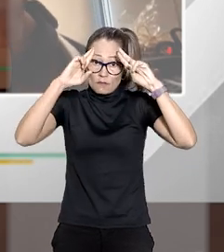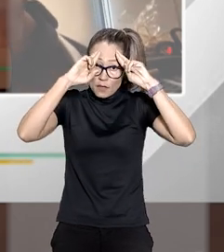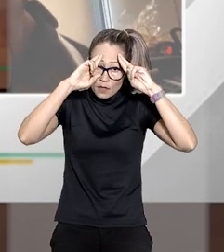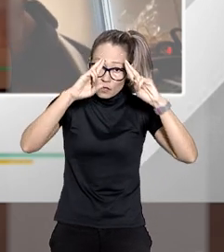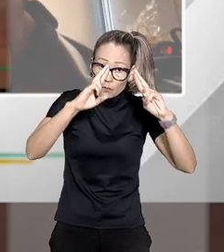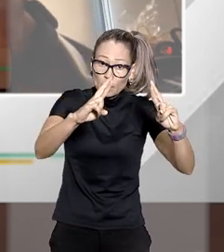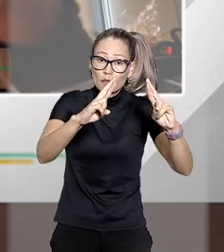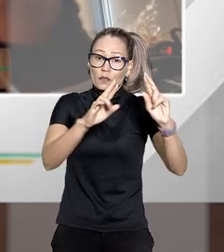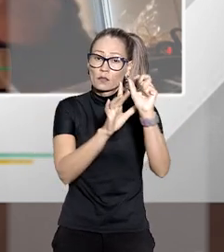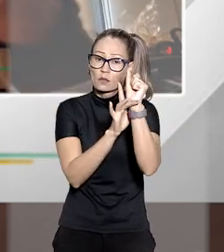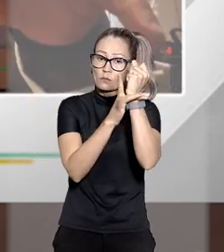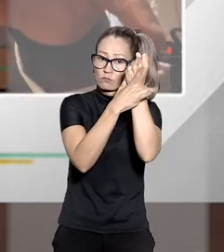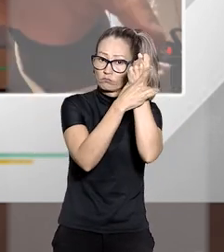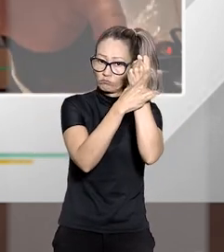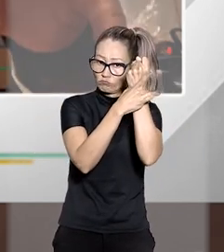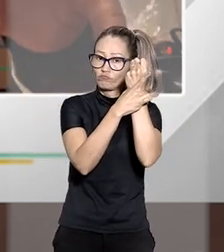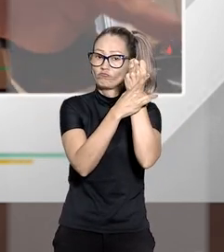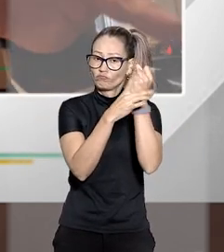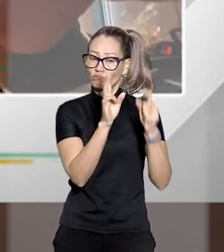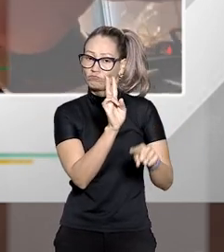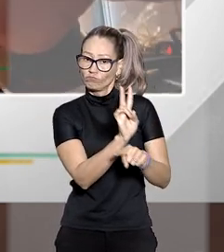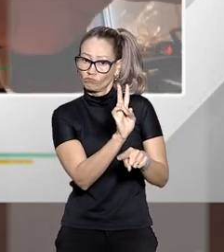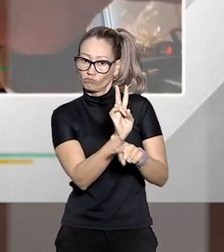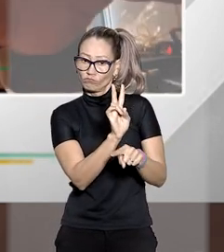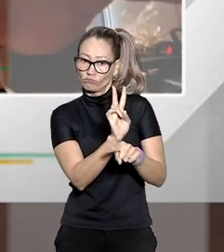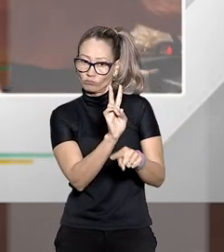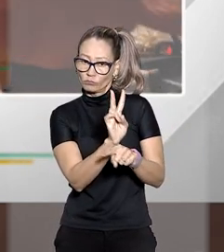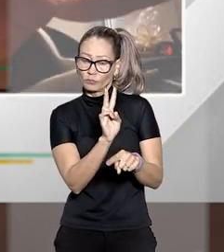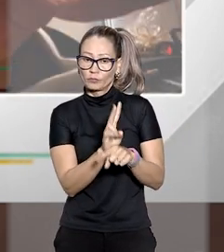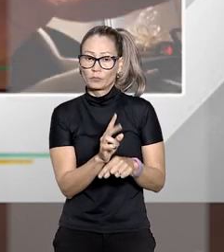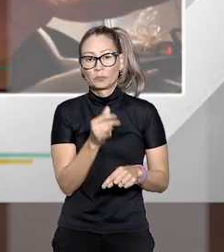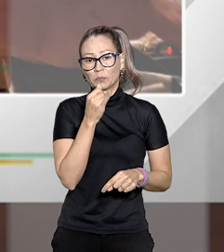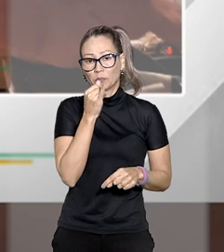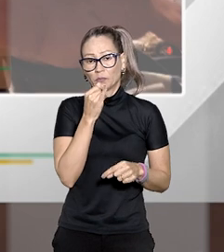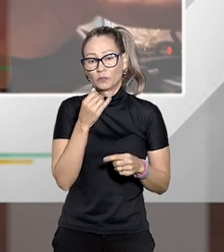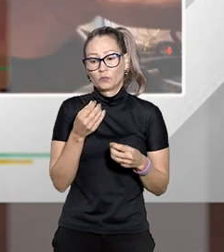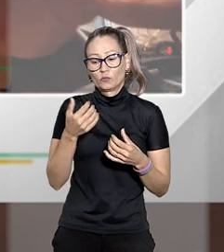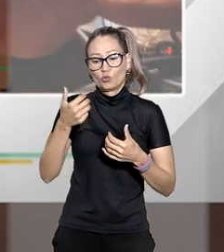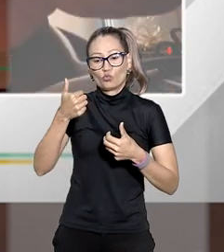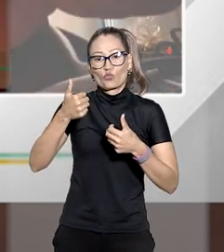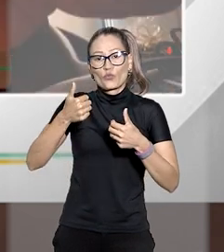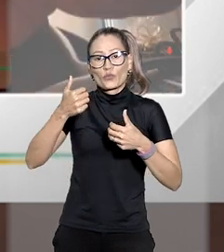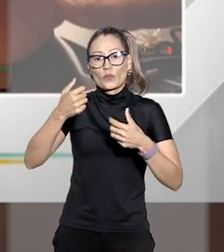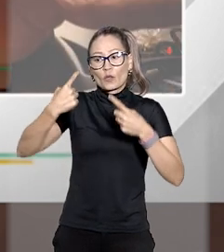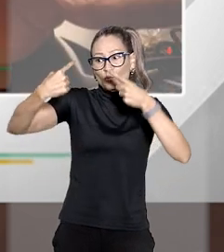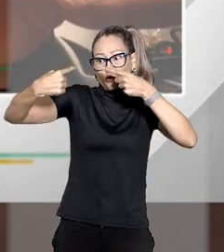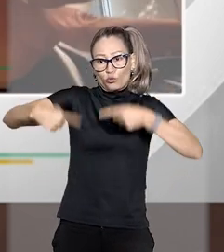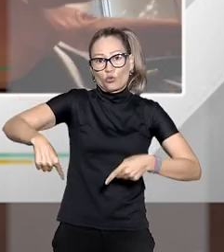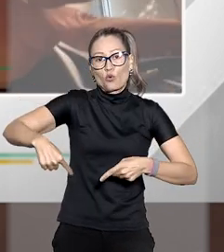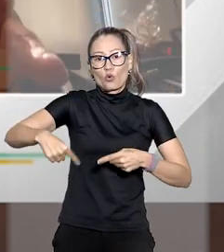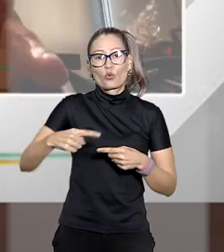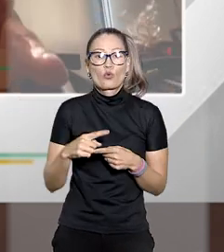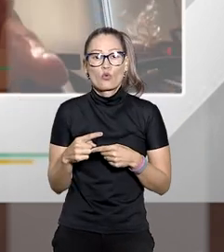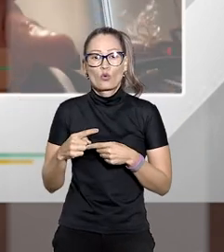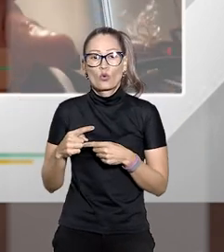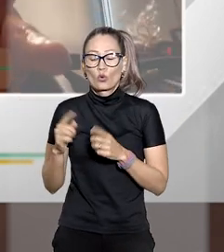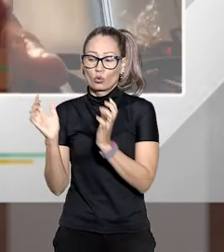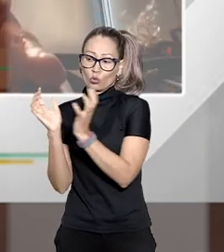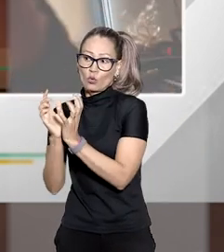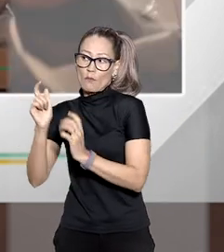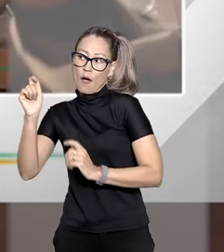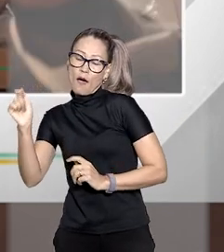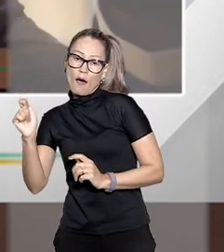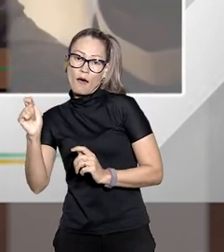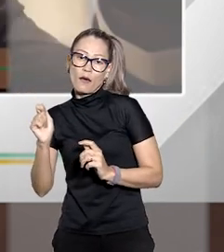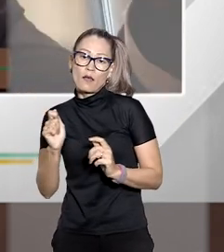respeito a segurança jurídica porque imagina que o cara vai jogar na loteria se cair com a turma A eu